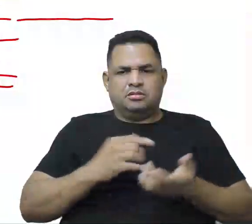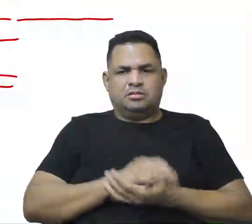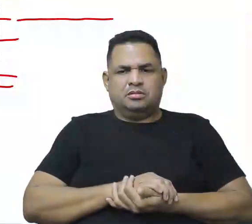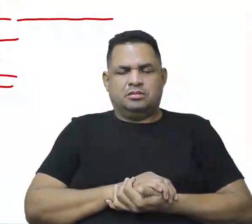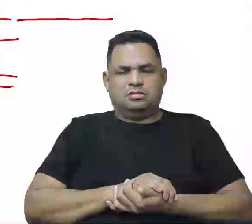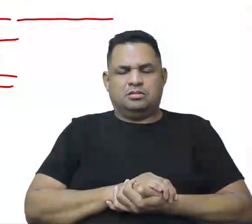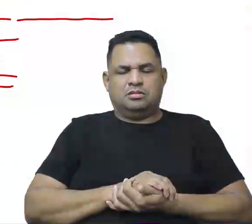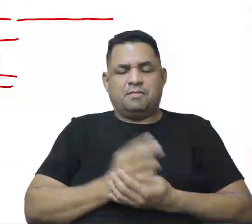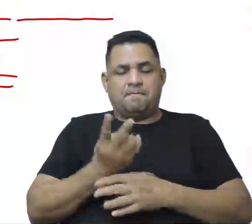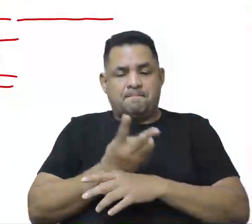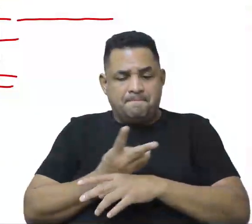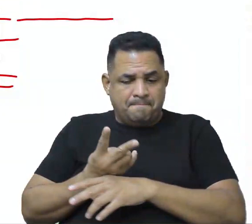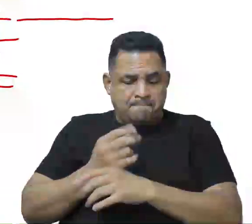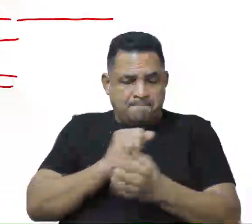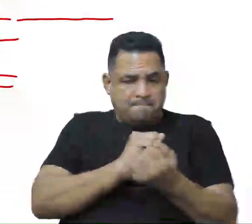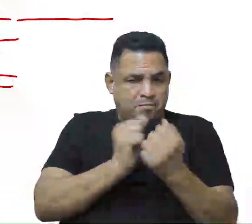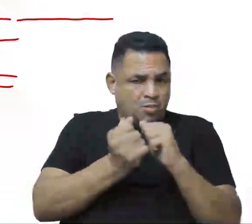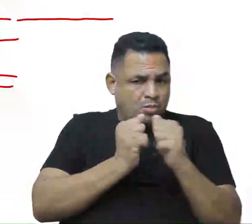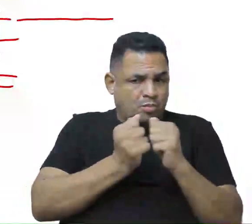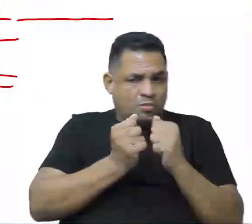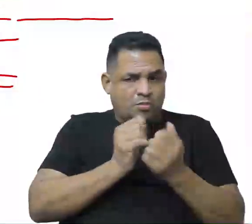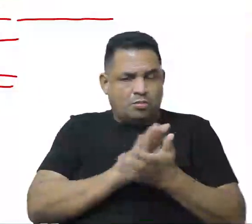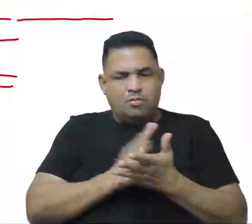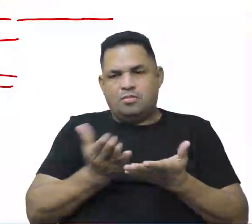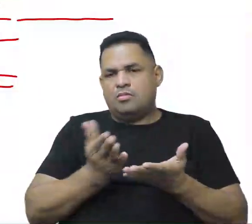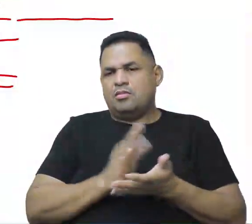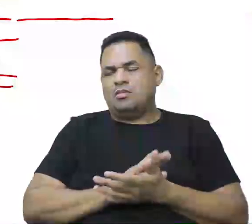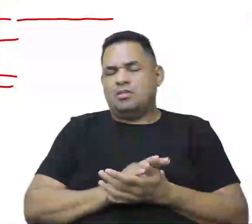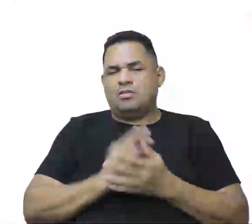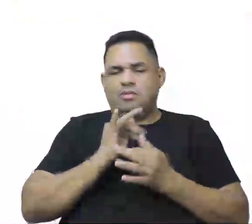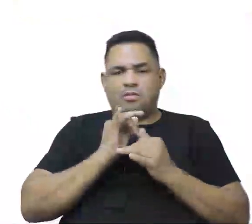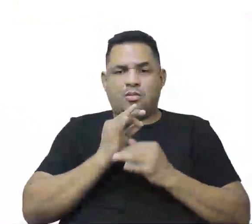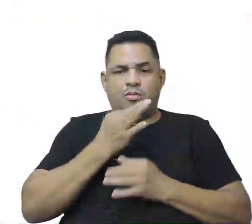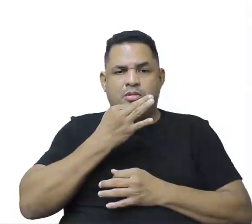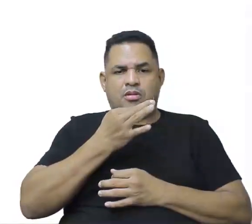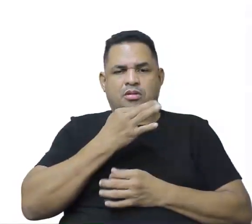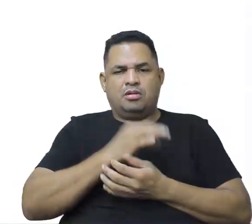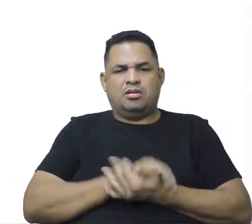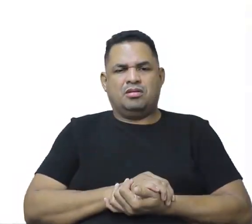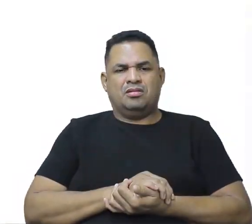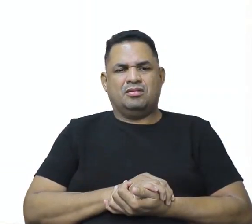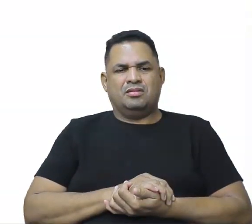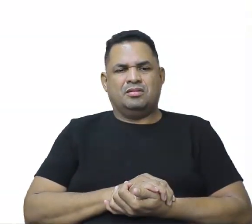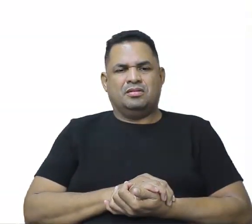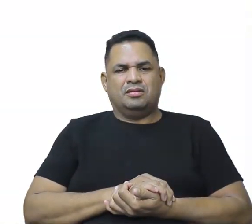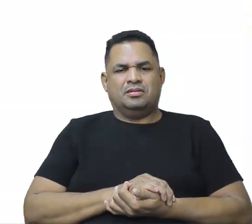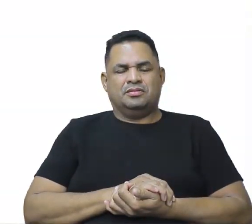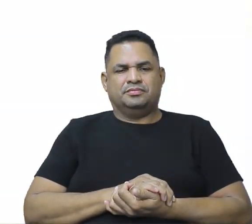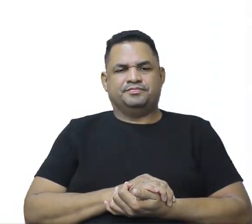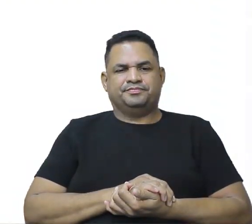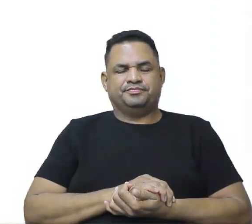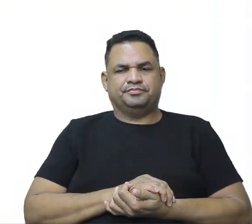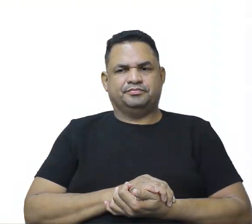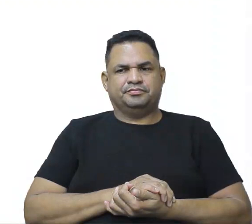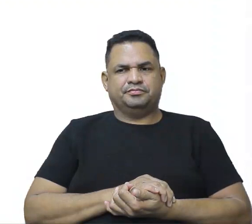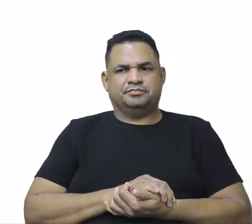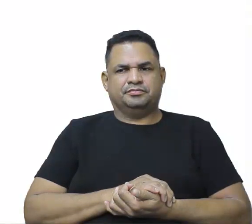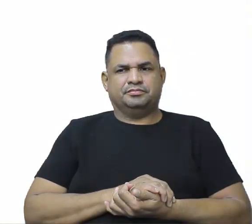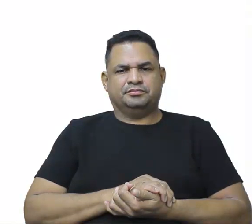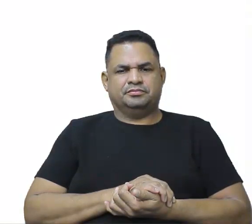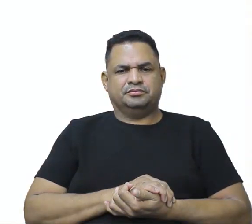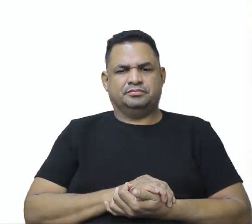Onde buscava manipular, olha aqui, a opinião via publicidade, tem chance. Vamos guardar, né?